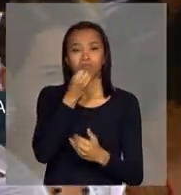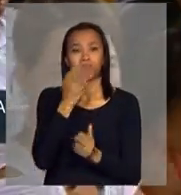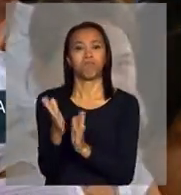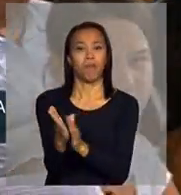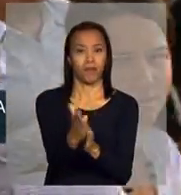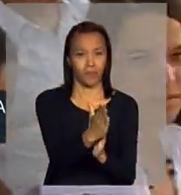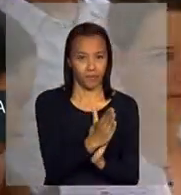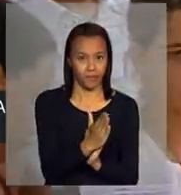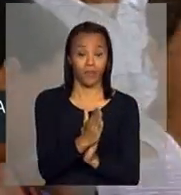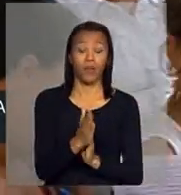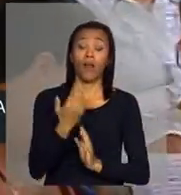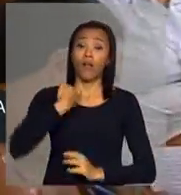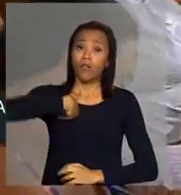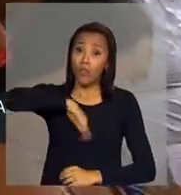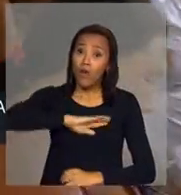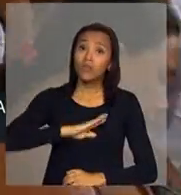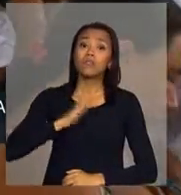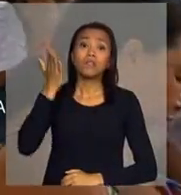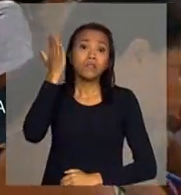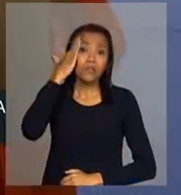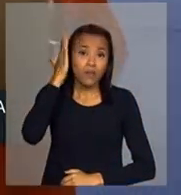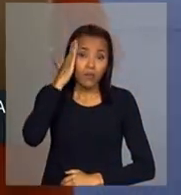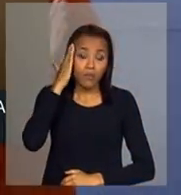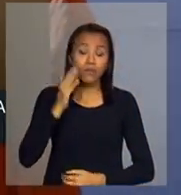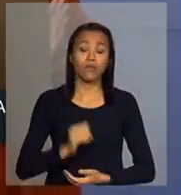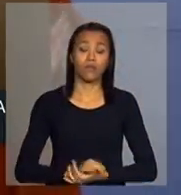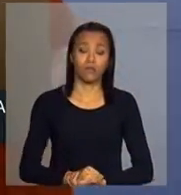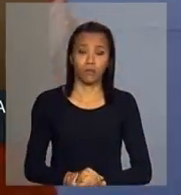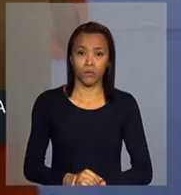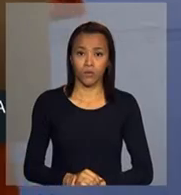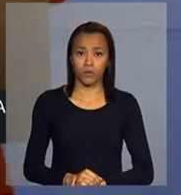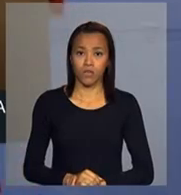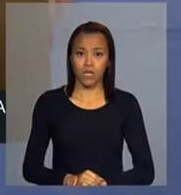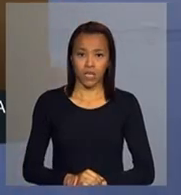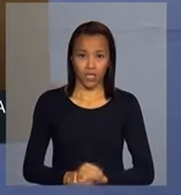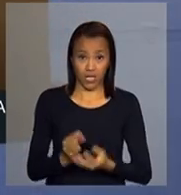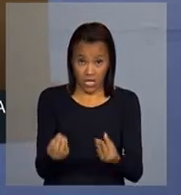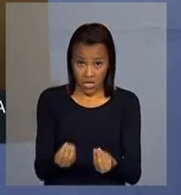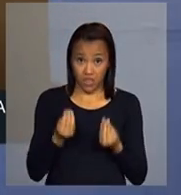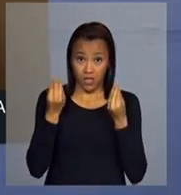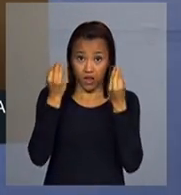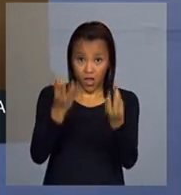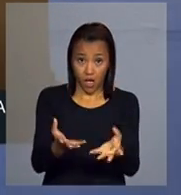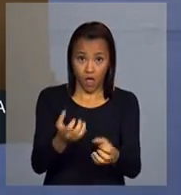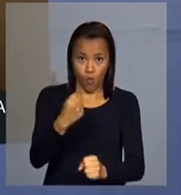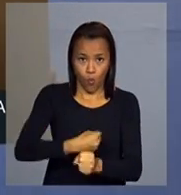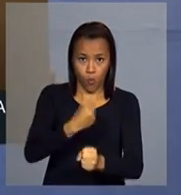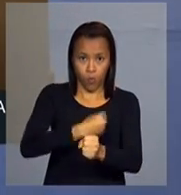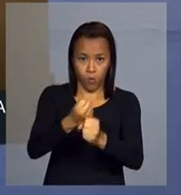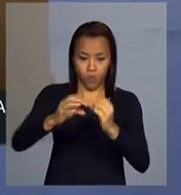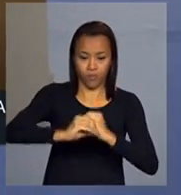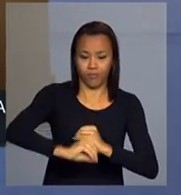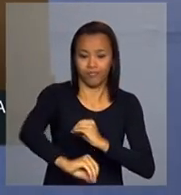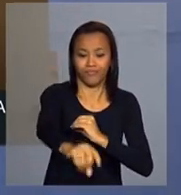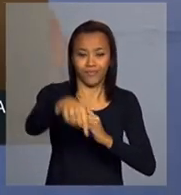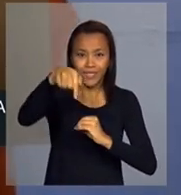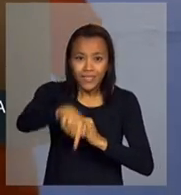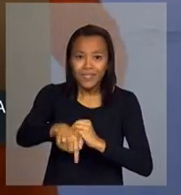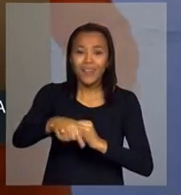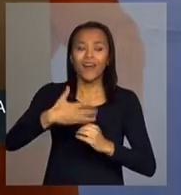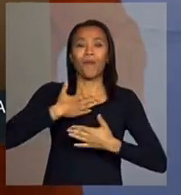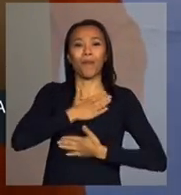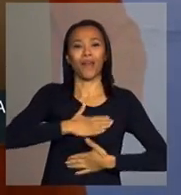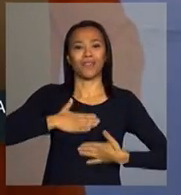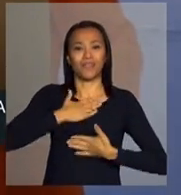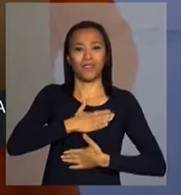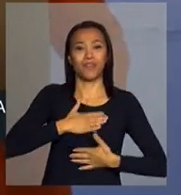Nós sabemos, nós sabemos, nós que entregar uma obra é um prazer quando ela é uma